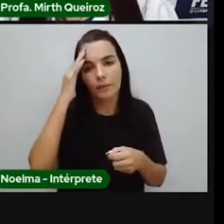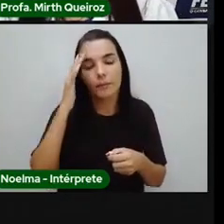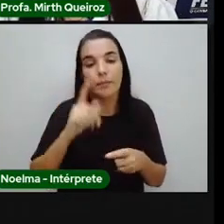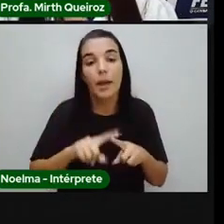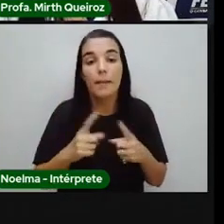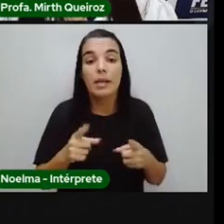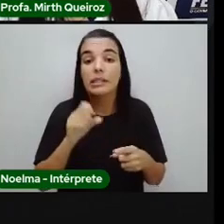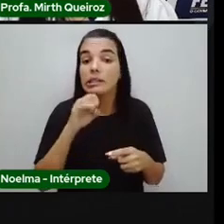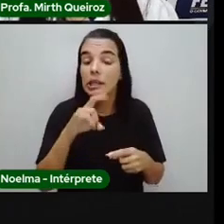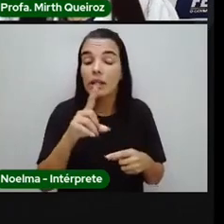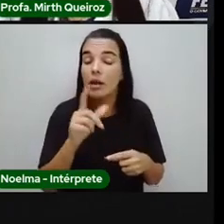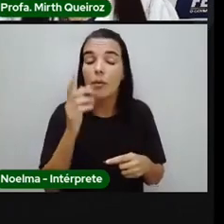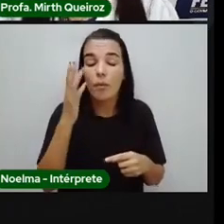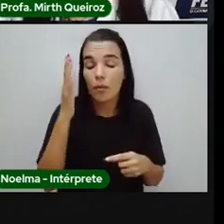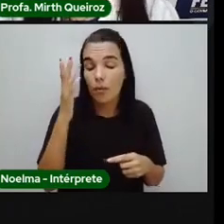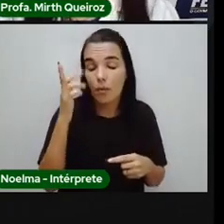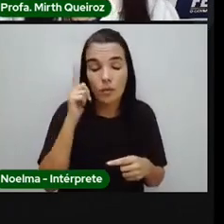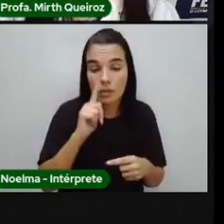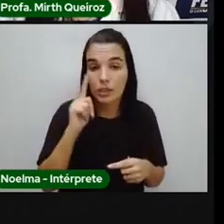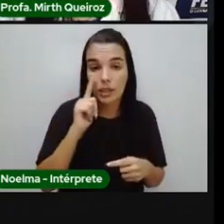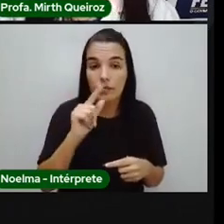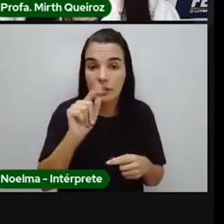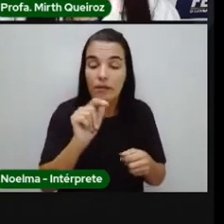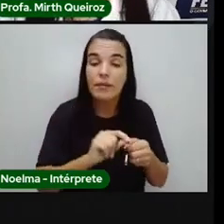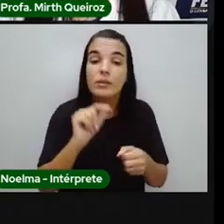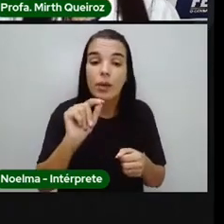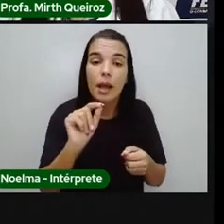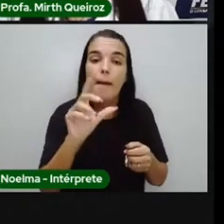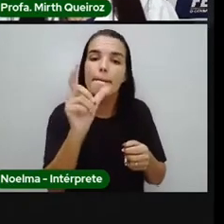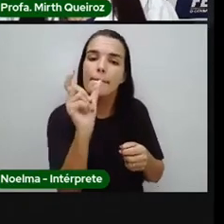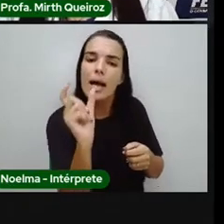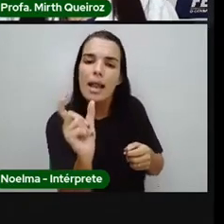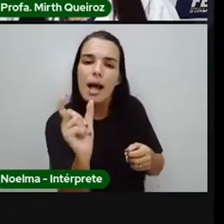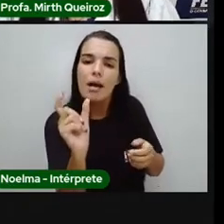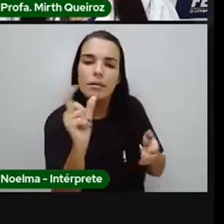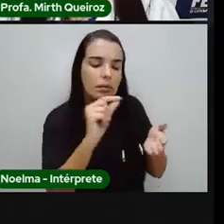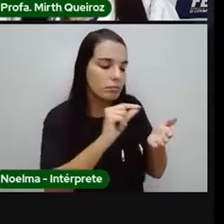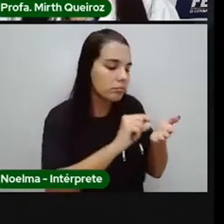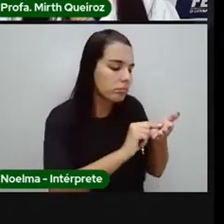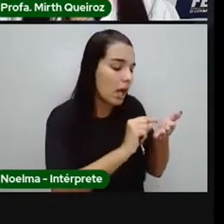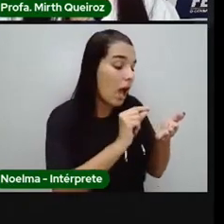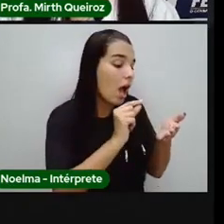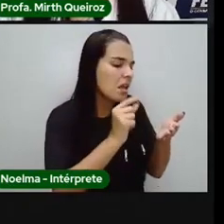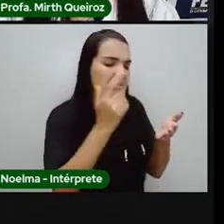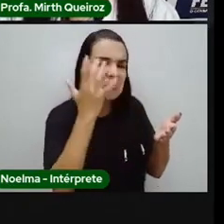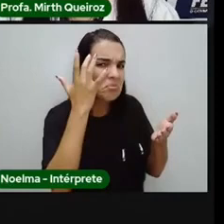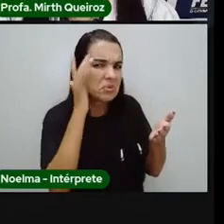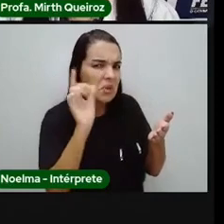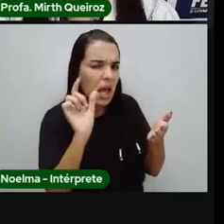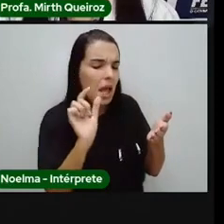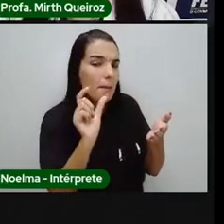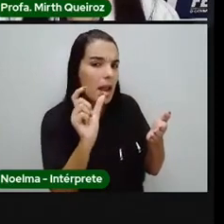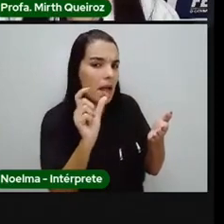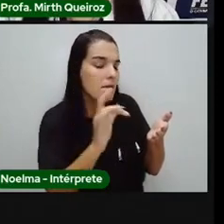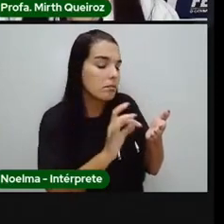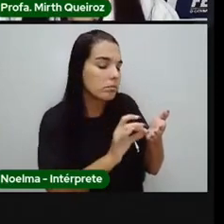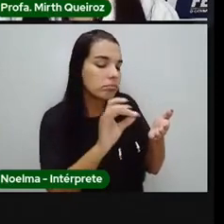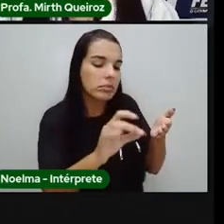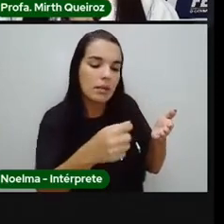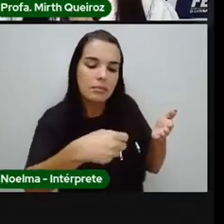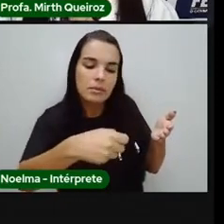isso não aconteça, anote essa palavra no caderninho, né? Em seguida, vocês vão pegar um